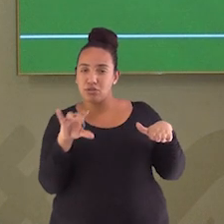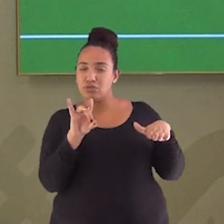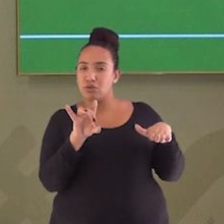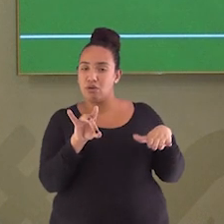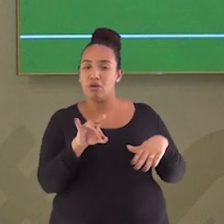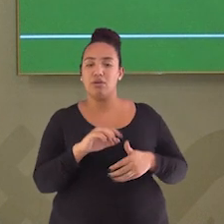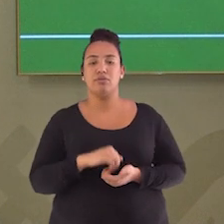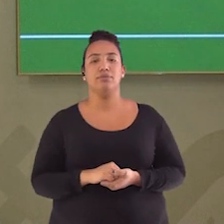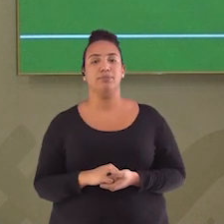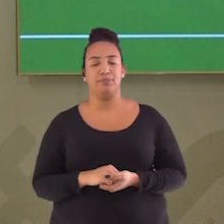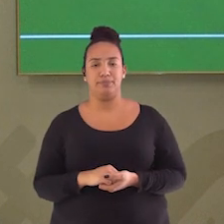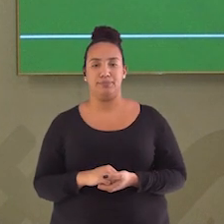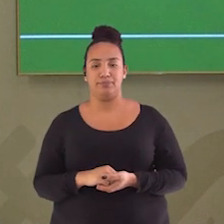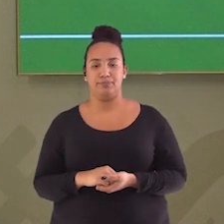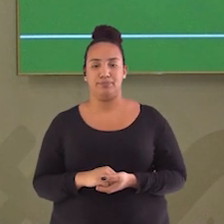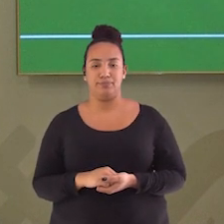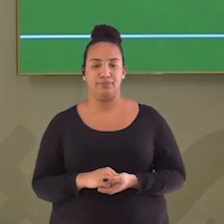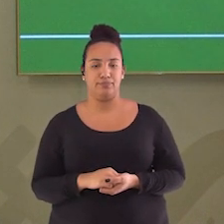Só um segundo.